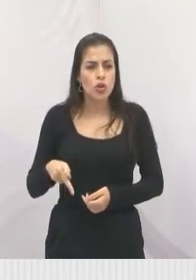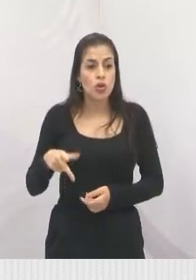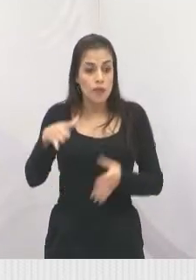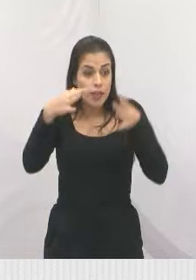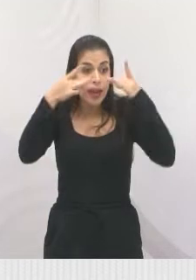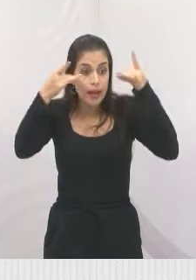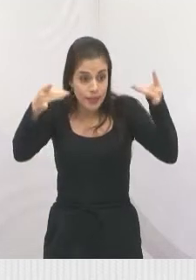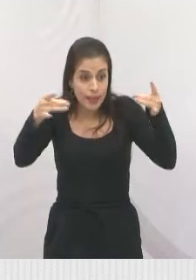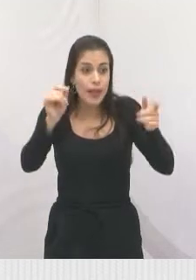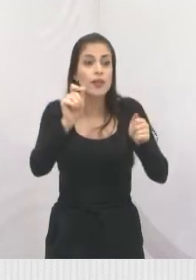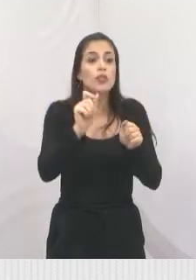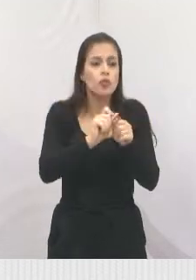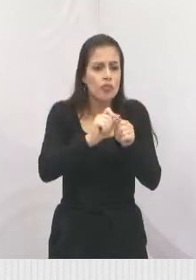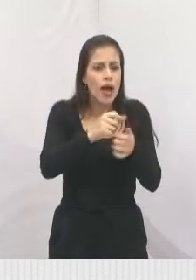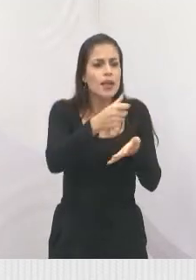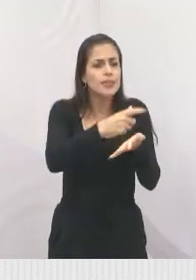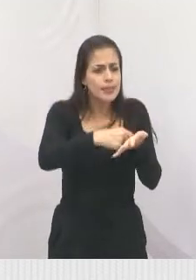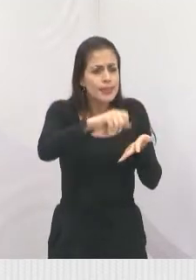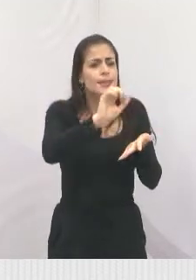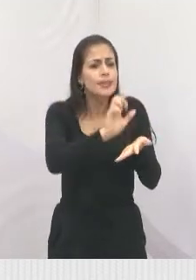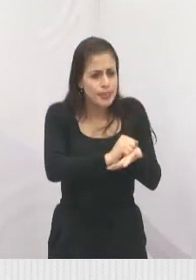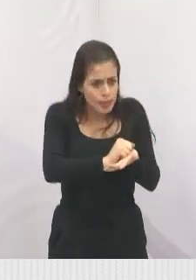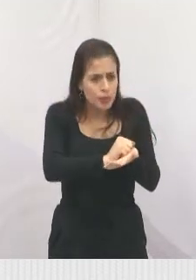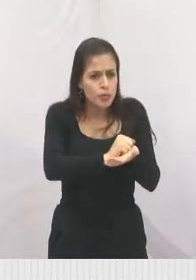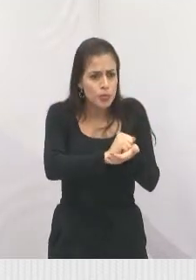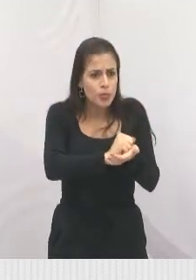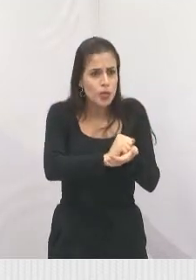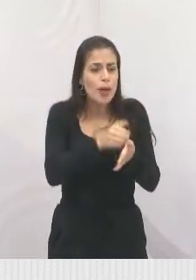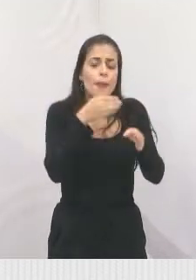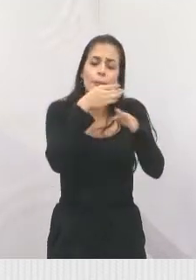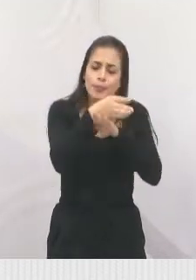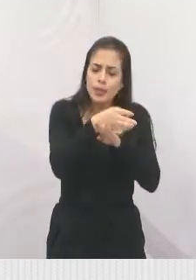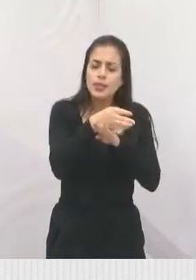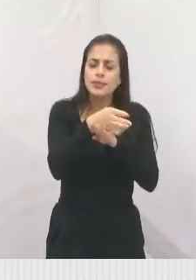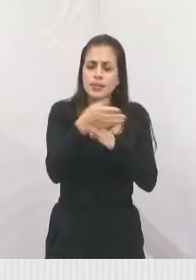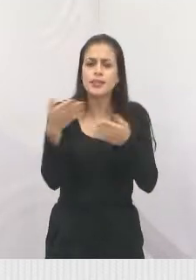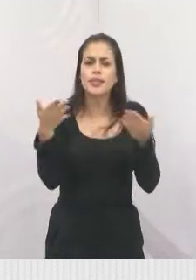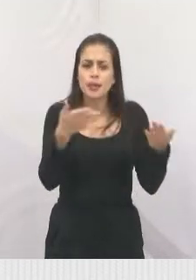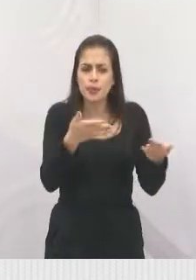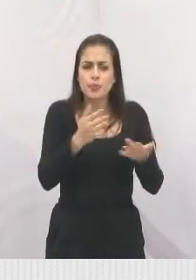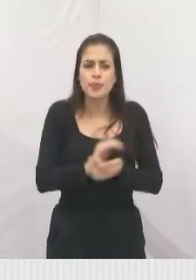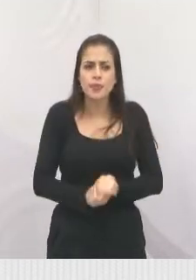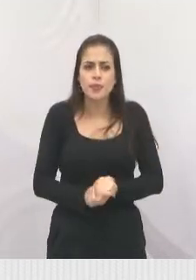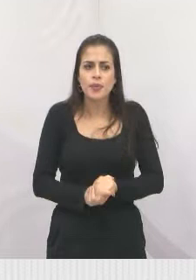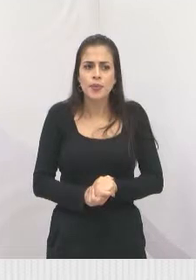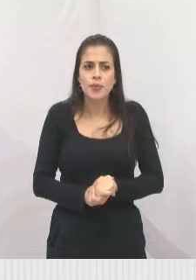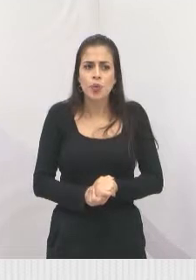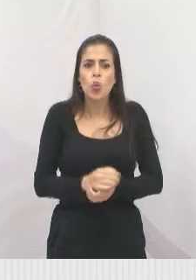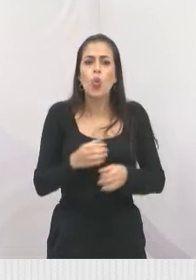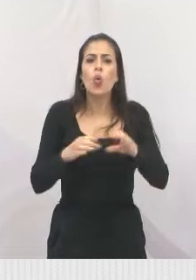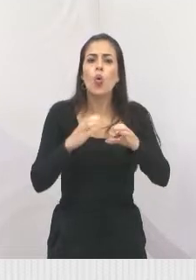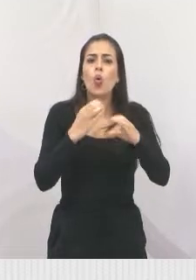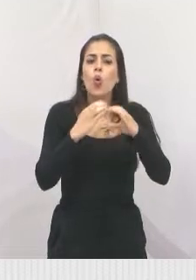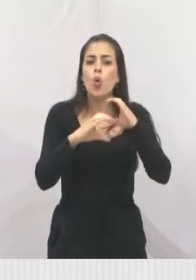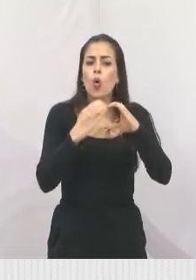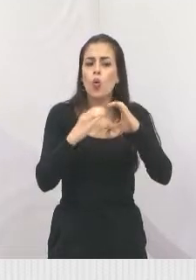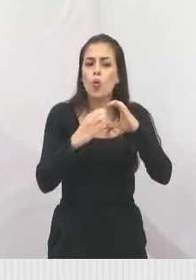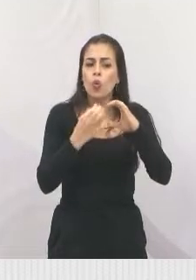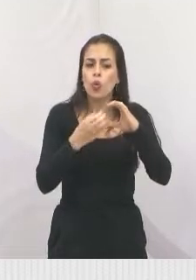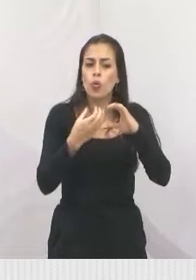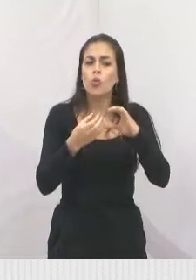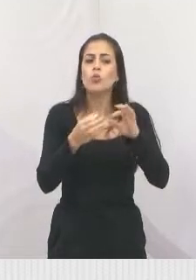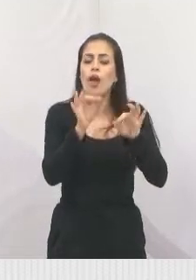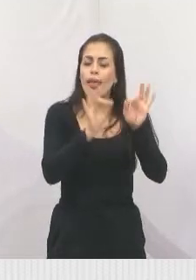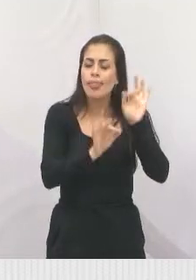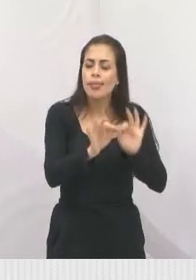inscrição, participe deste momento em que o concurso está sendo elaborado. Então, nós